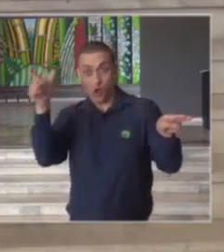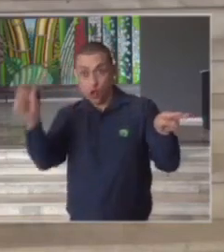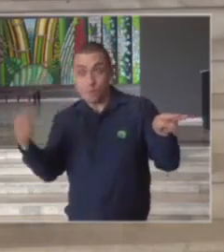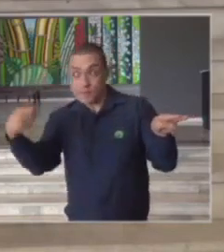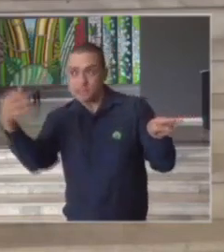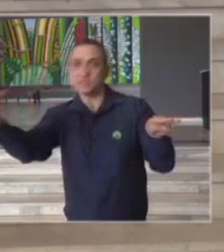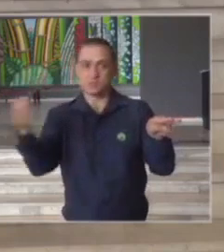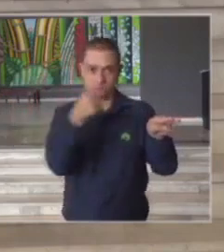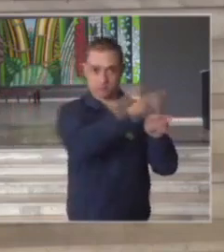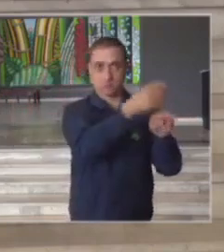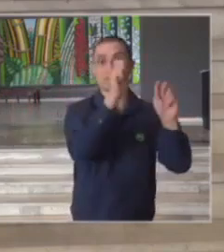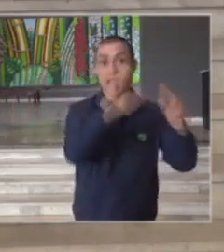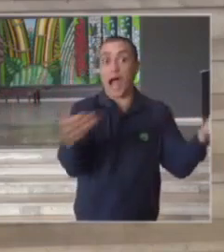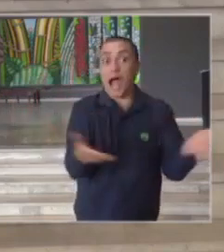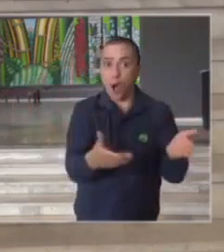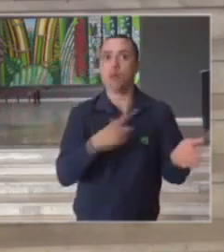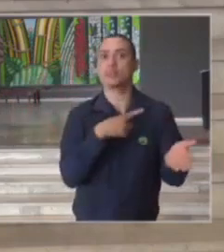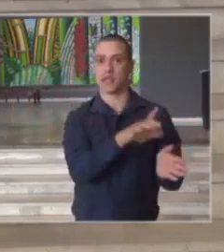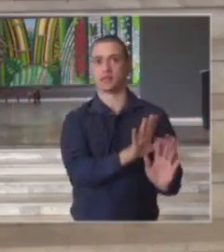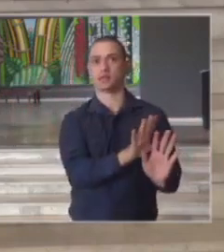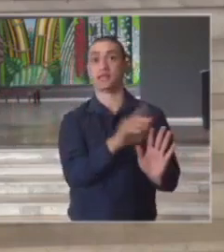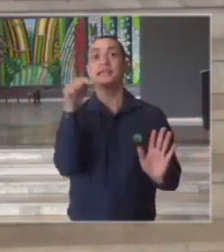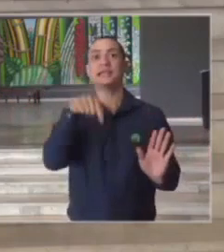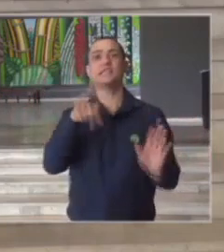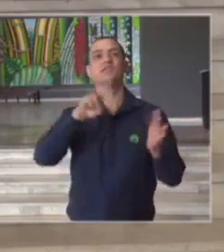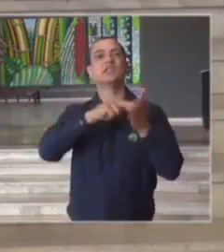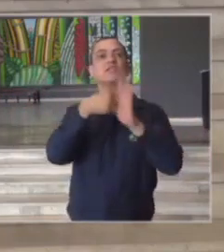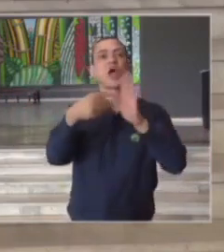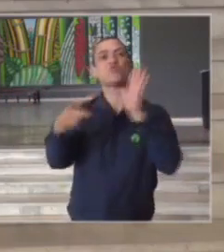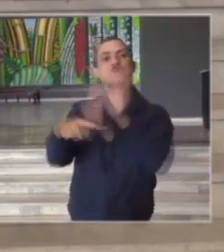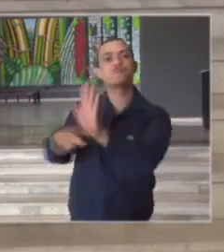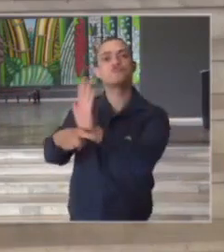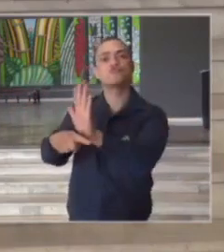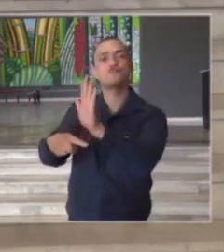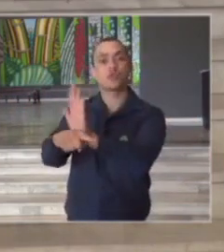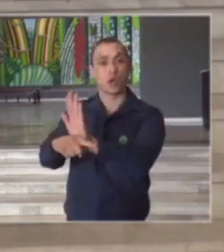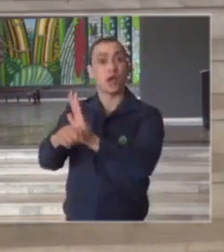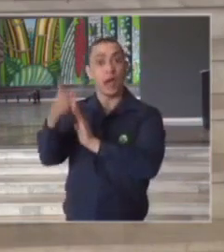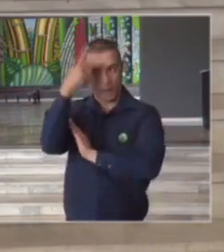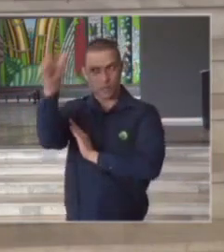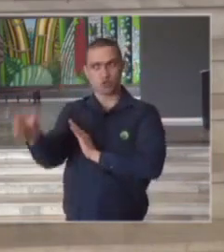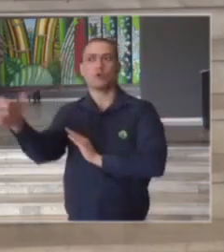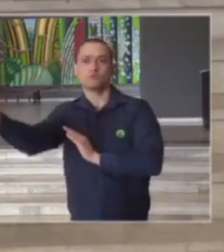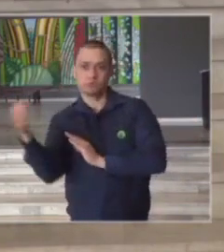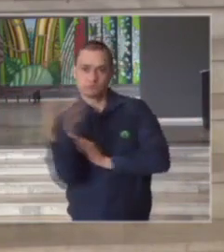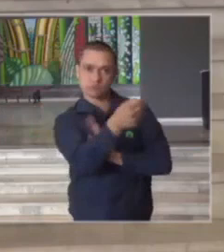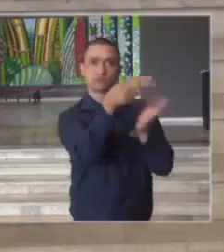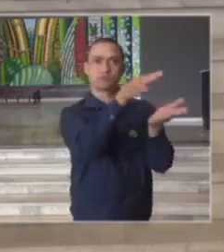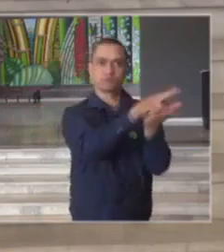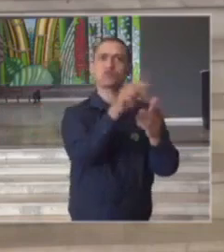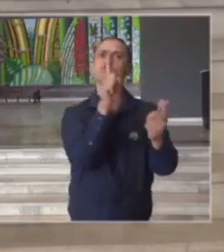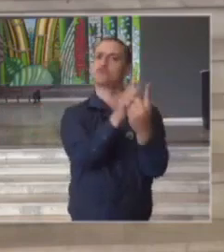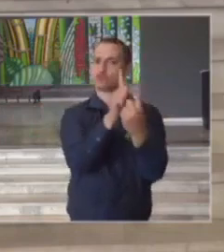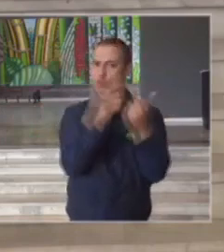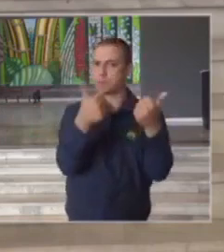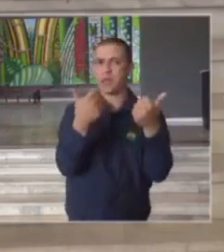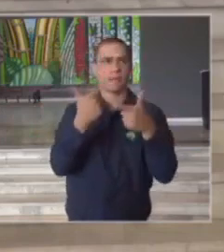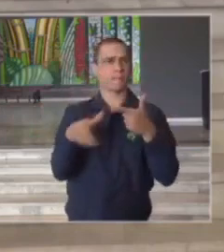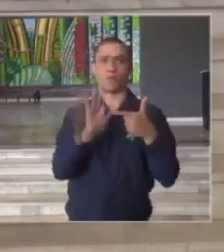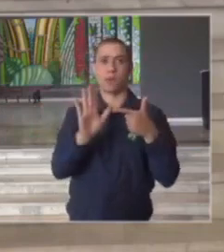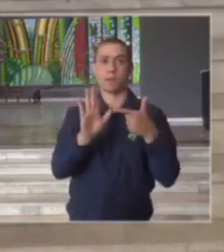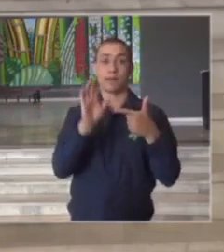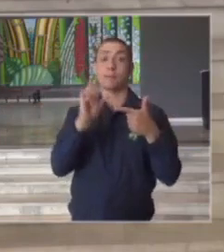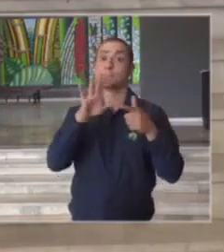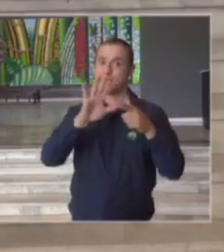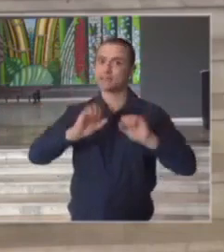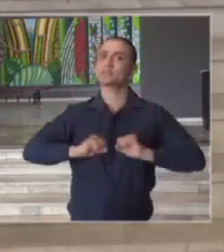isto é uma questão assistencial elas estarão bem atendidas sem qualquer problema mas com